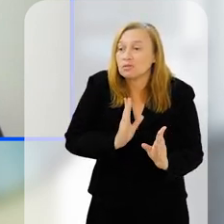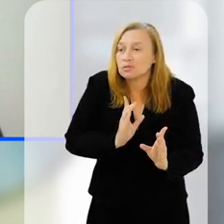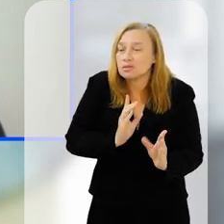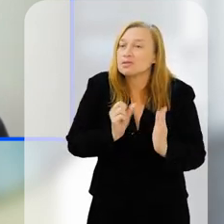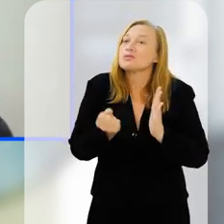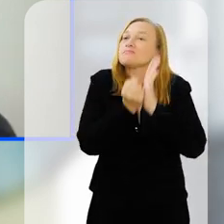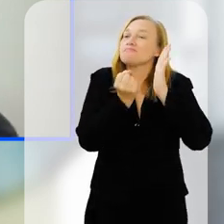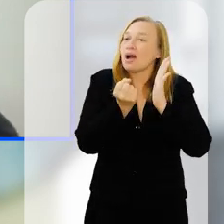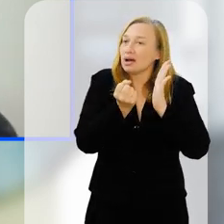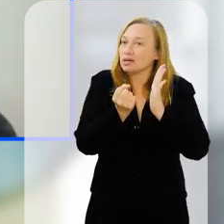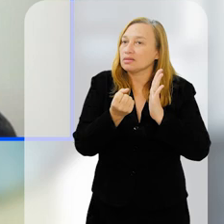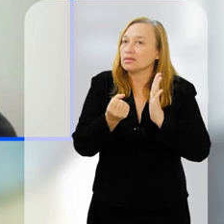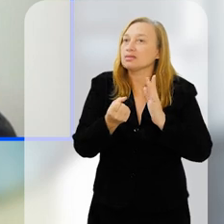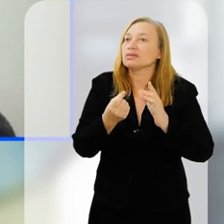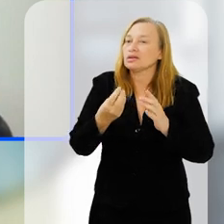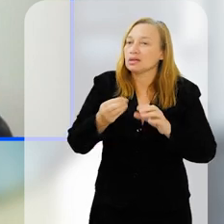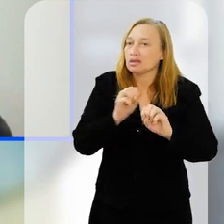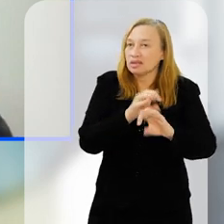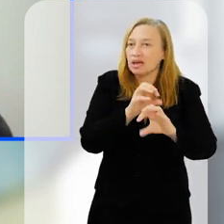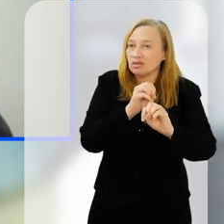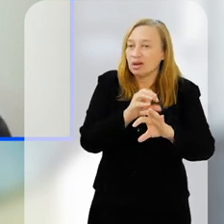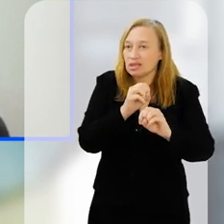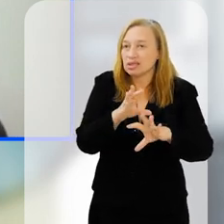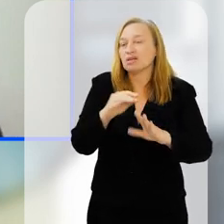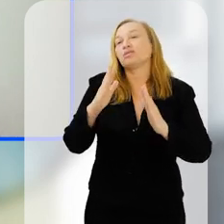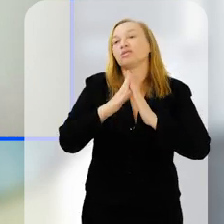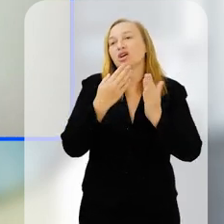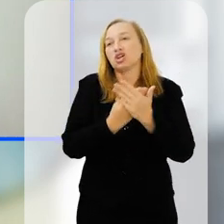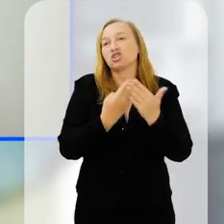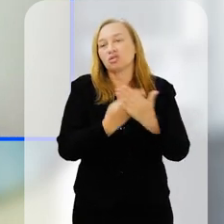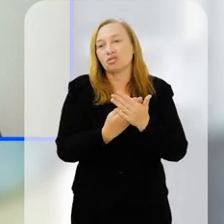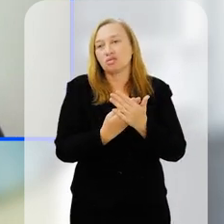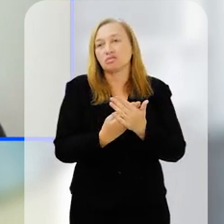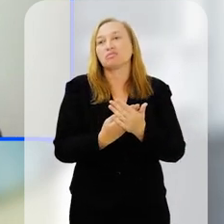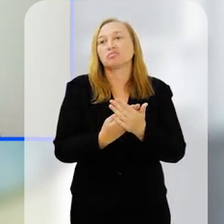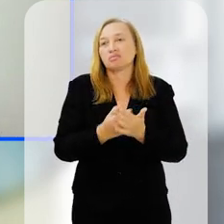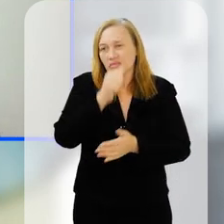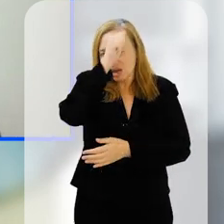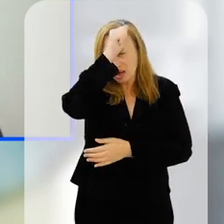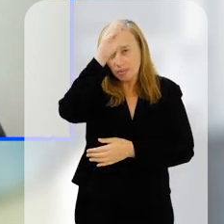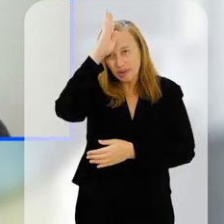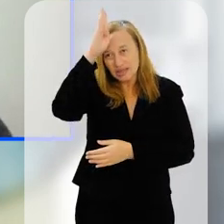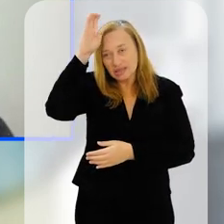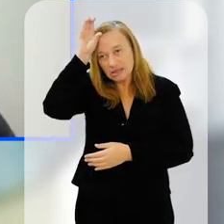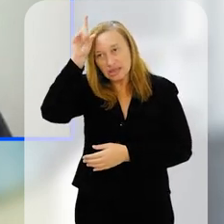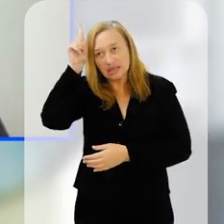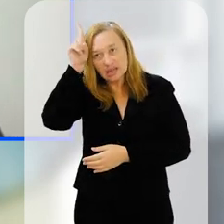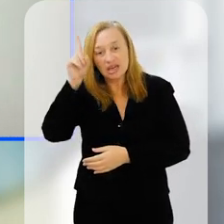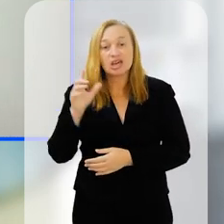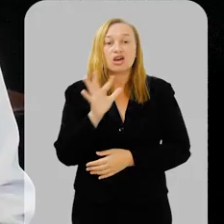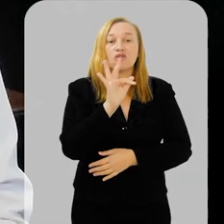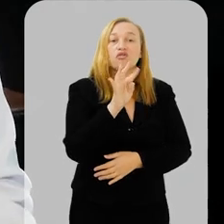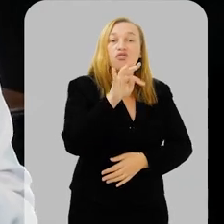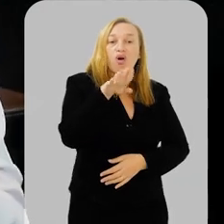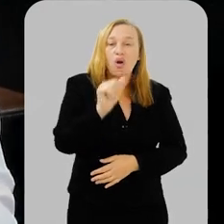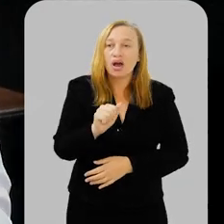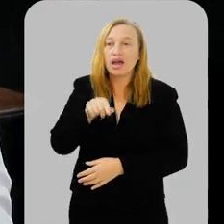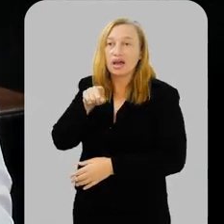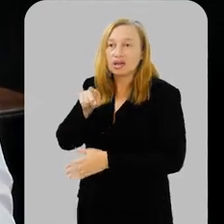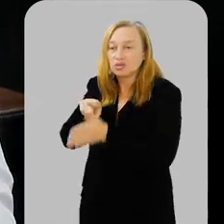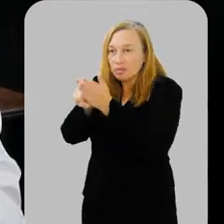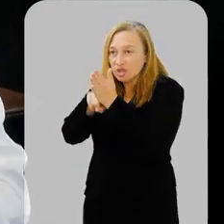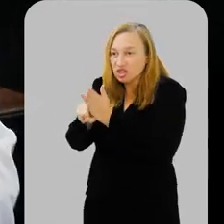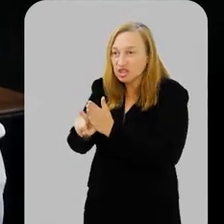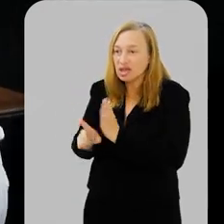de impacto na educação escolar brasileira, na alfabetização, sobretudo. E, Flora, essa sua